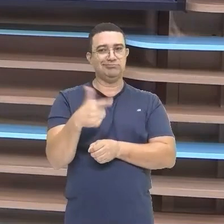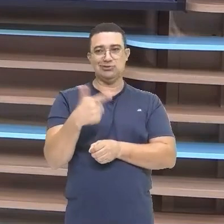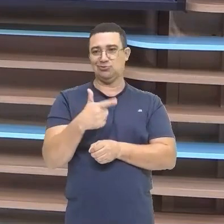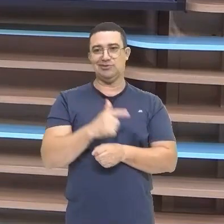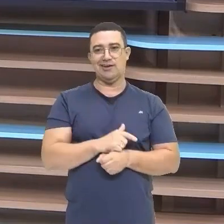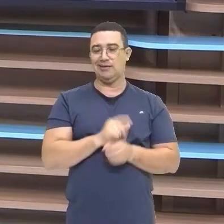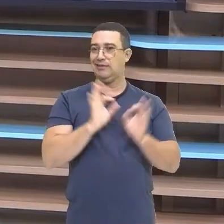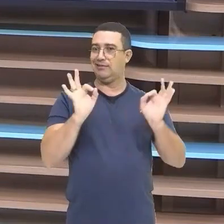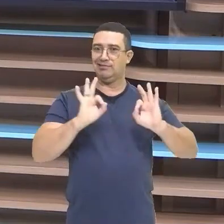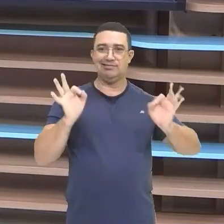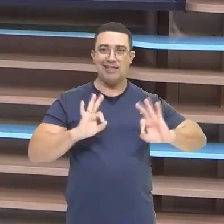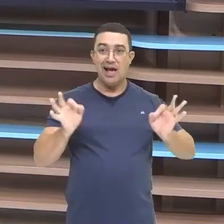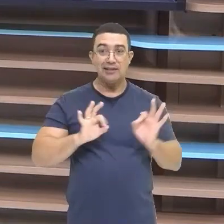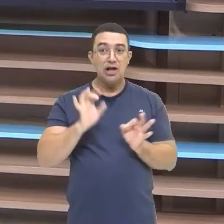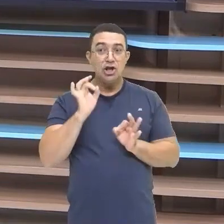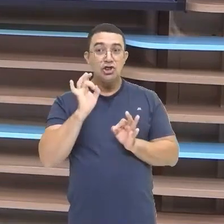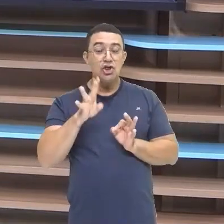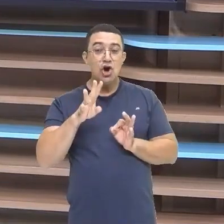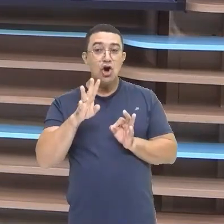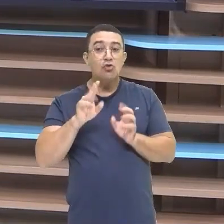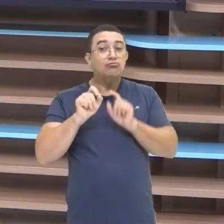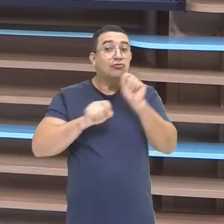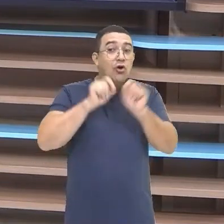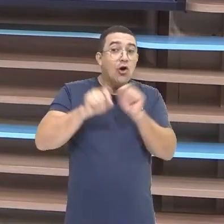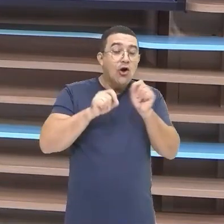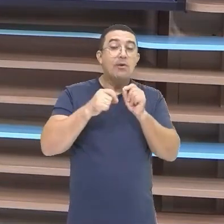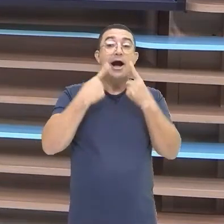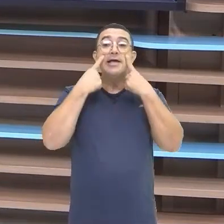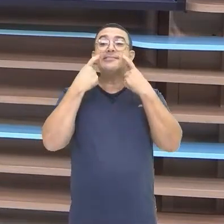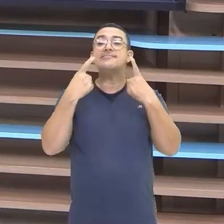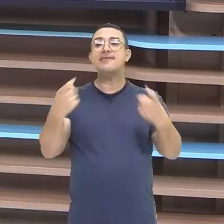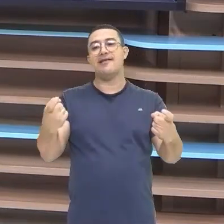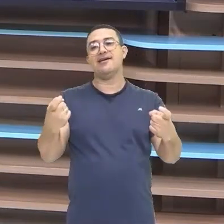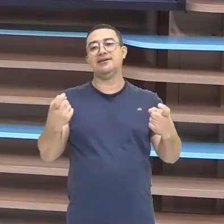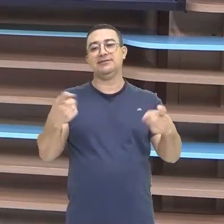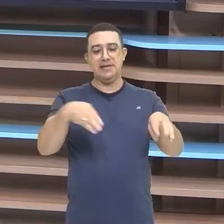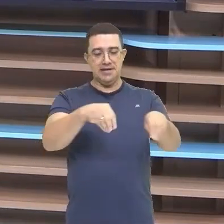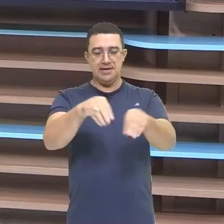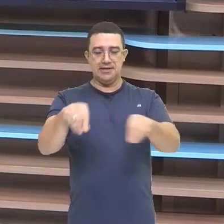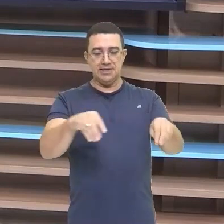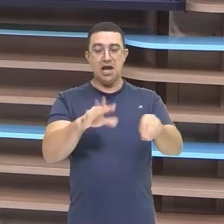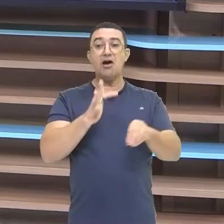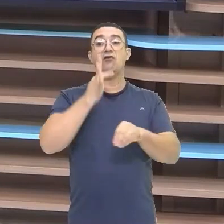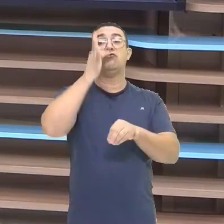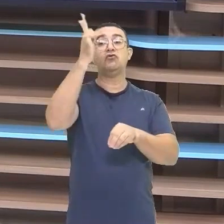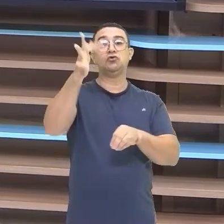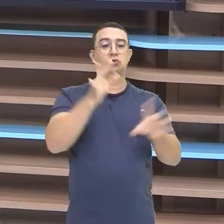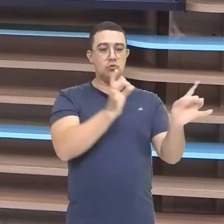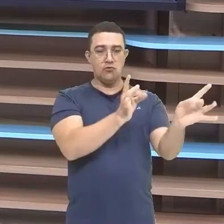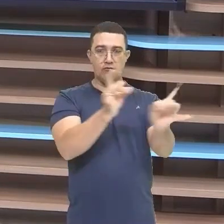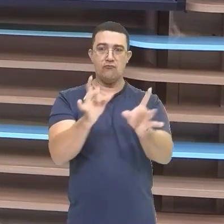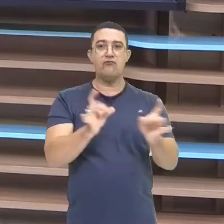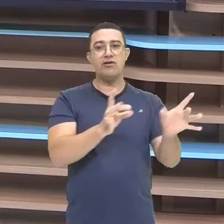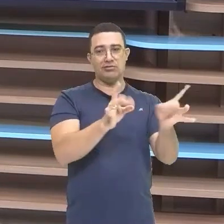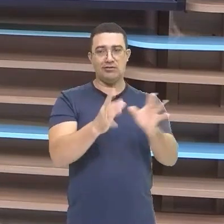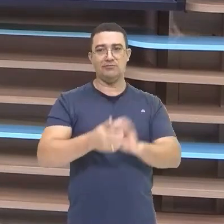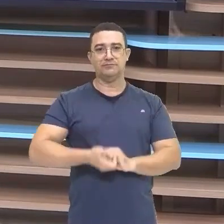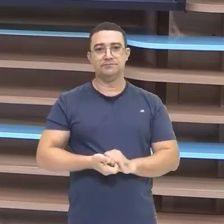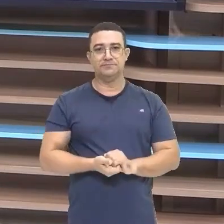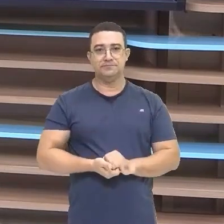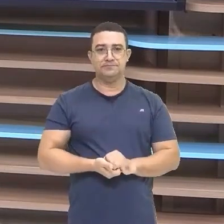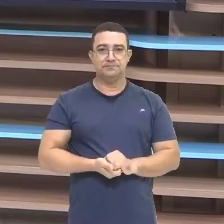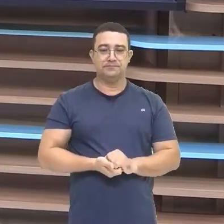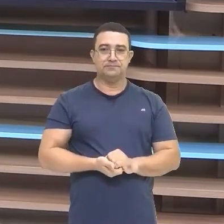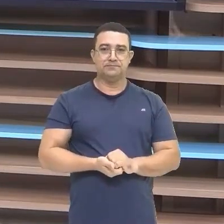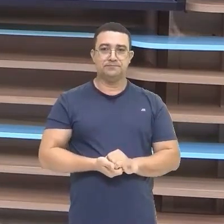empregos Impostos Colaborando com O crescimento econômico Do país Como a gente pode Observar No outro tipo De latifúndio Onde